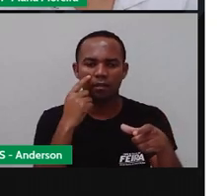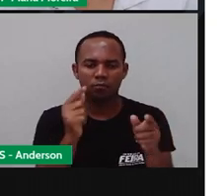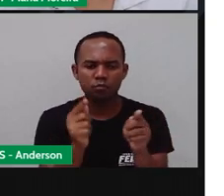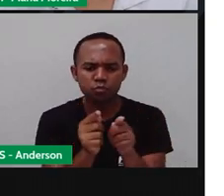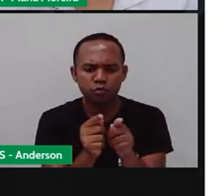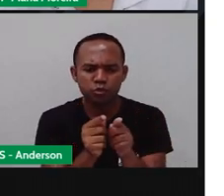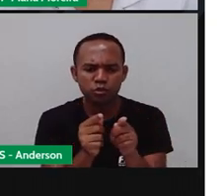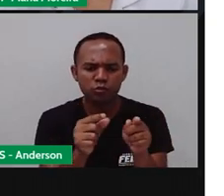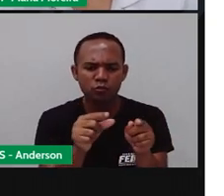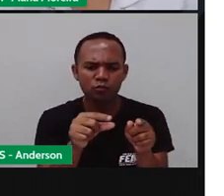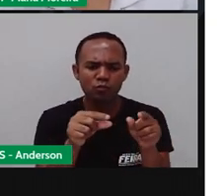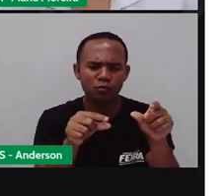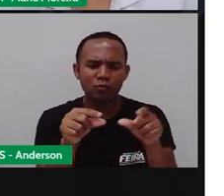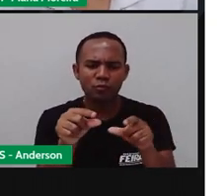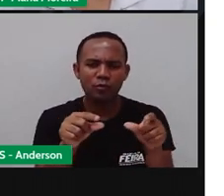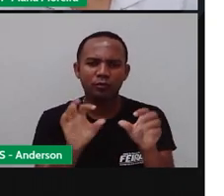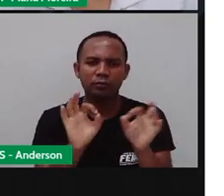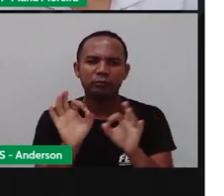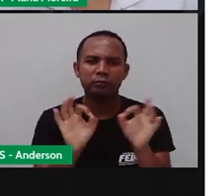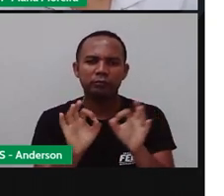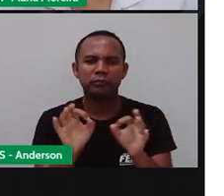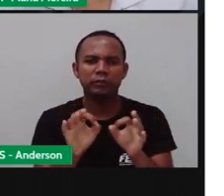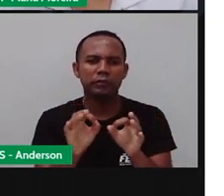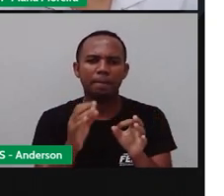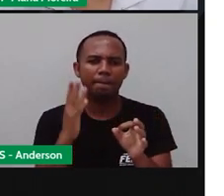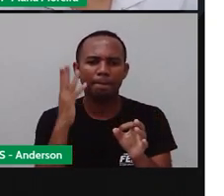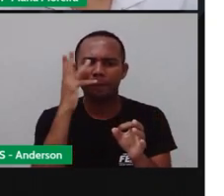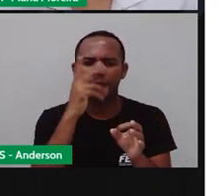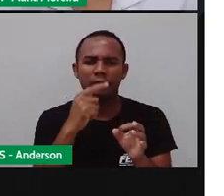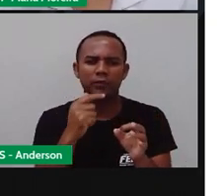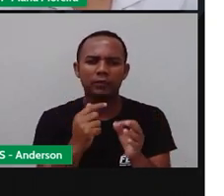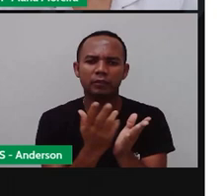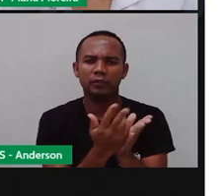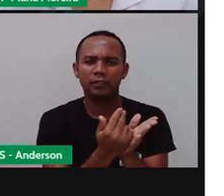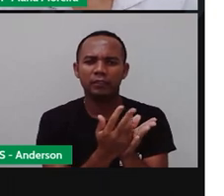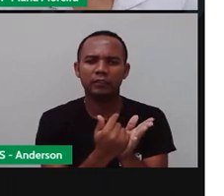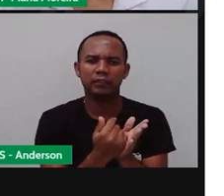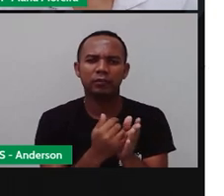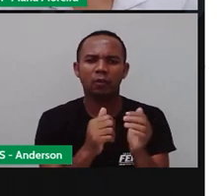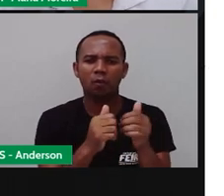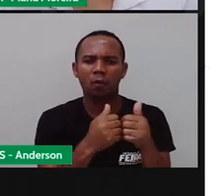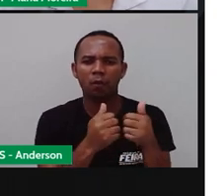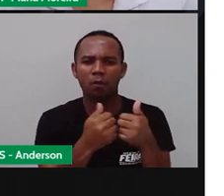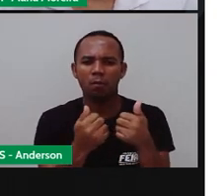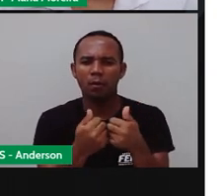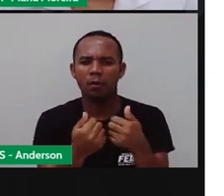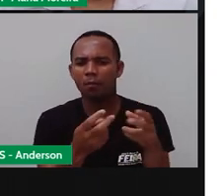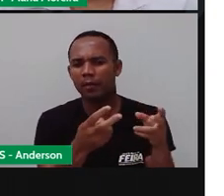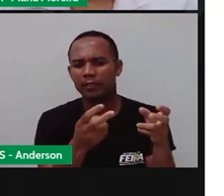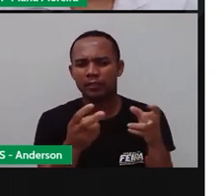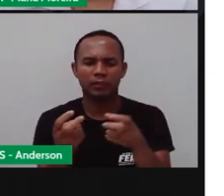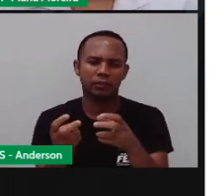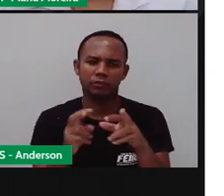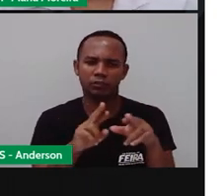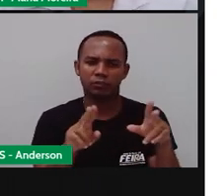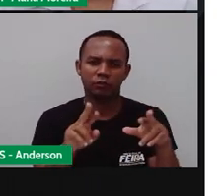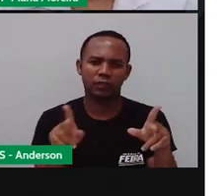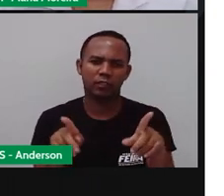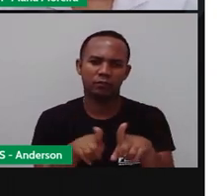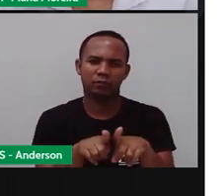né, Anderson? Você imagina só. Olha só para esse desenho aqui, né? Que tem esse ônibus. E aí, perceba, existem vários tipos de